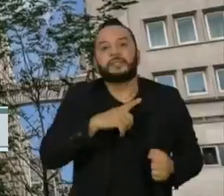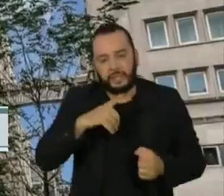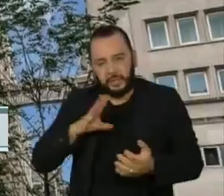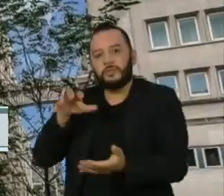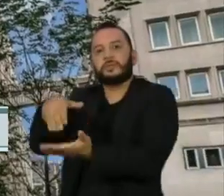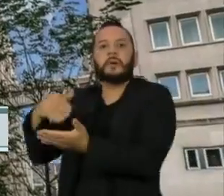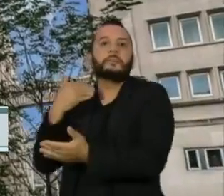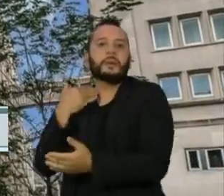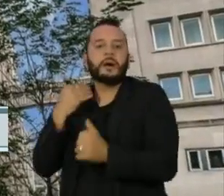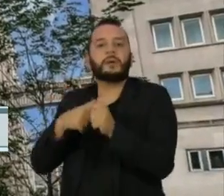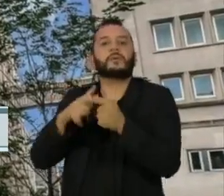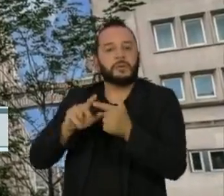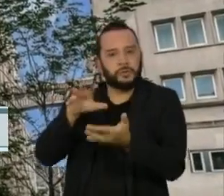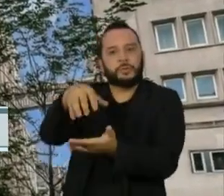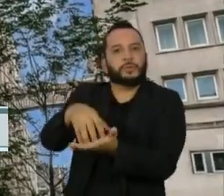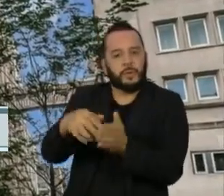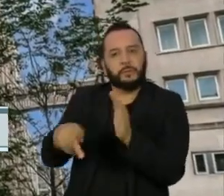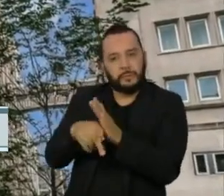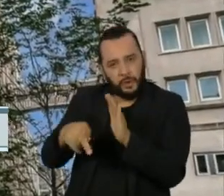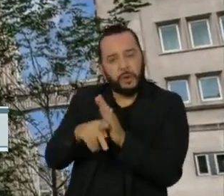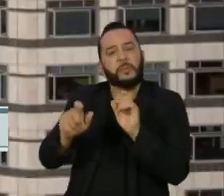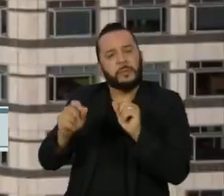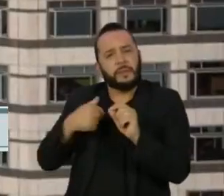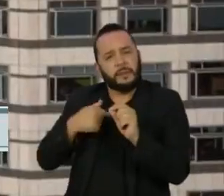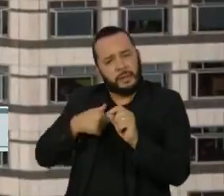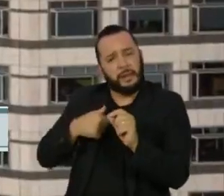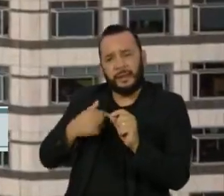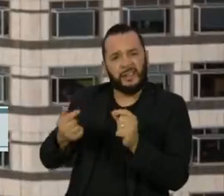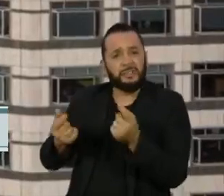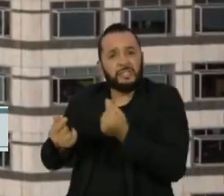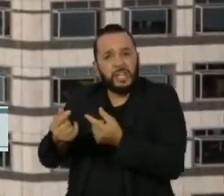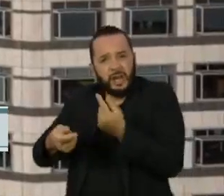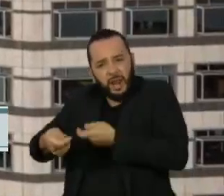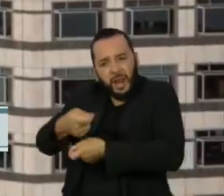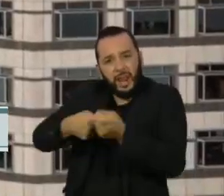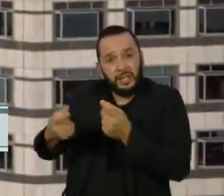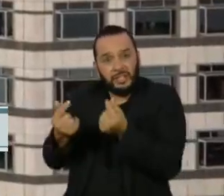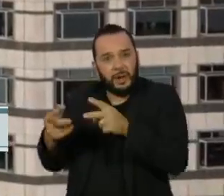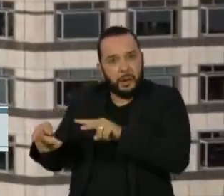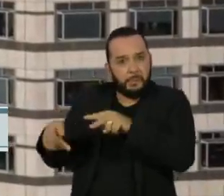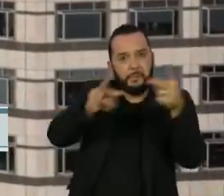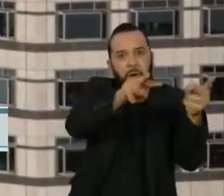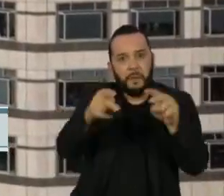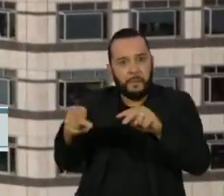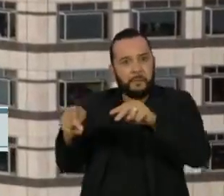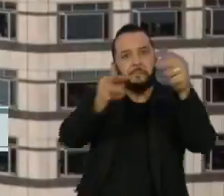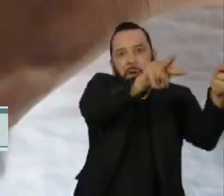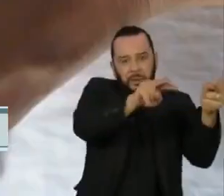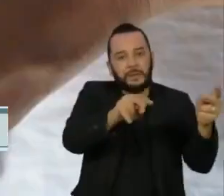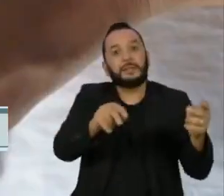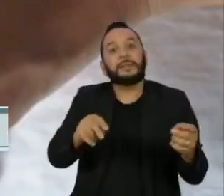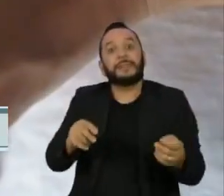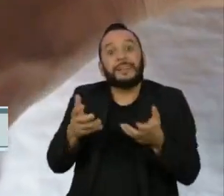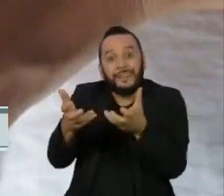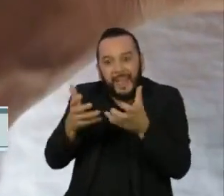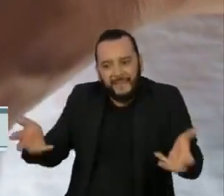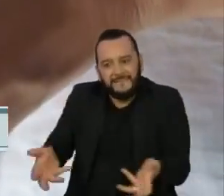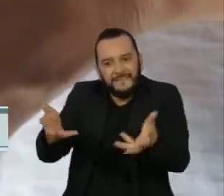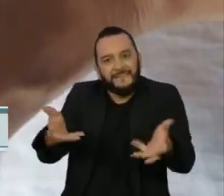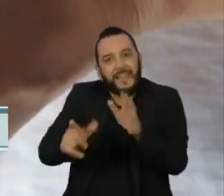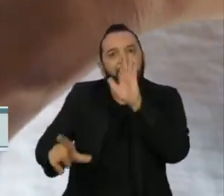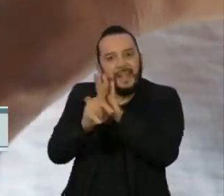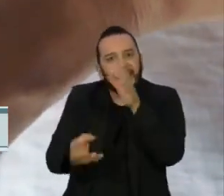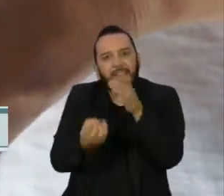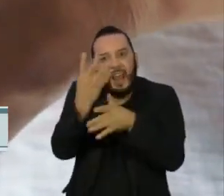bancárias tradicionais atuam na operação dessa transferência e também na elaboração de leis nacionais que deveriam regular o tema. Além da falta de